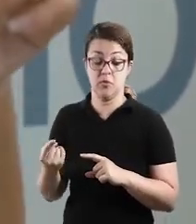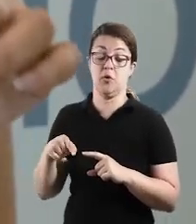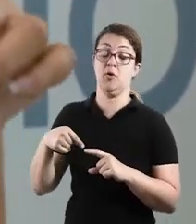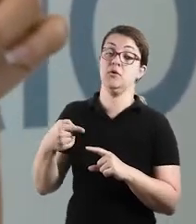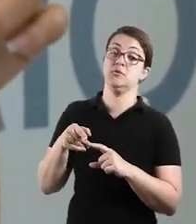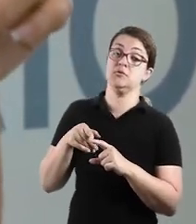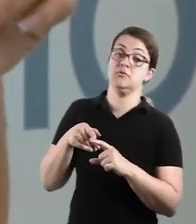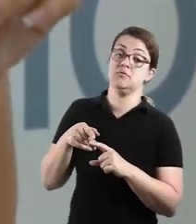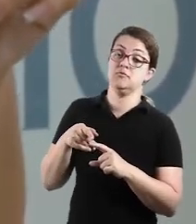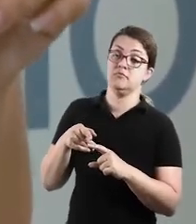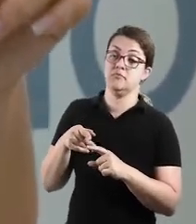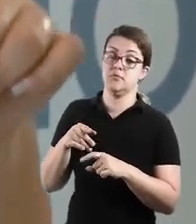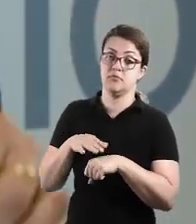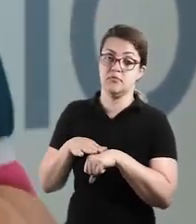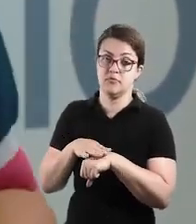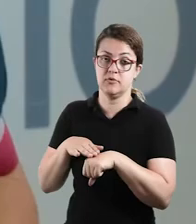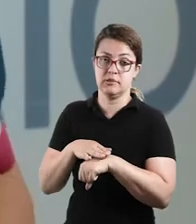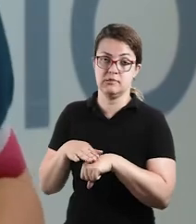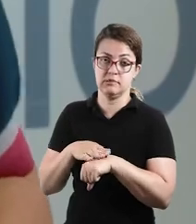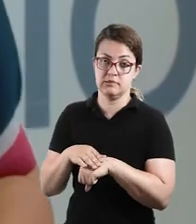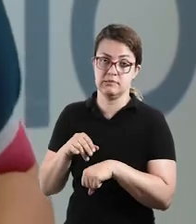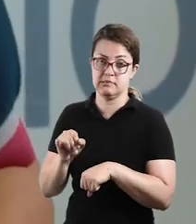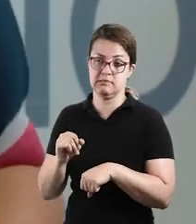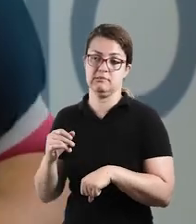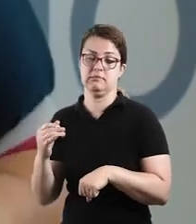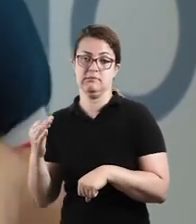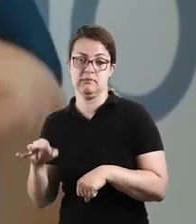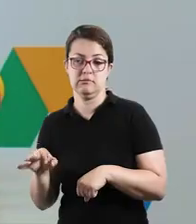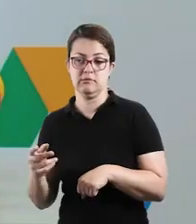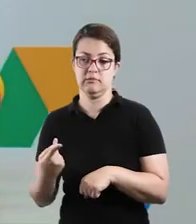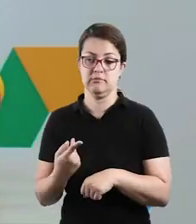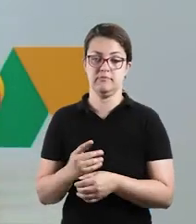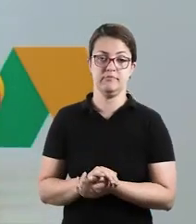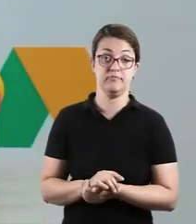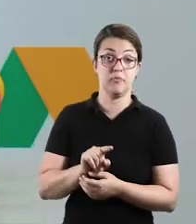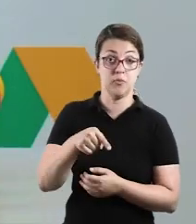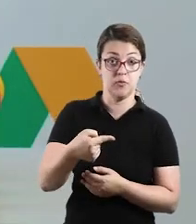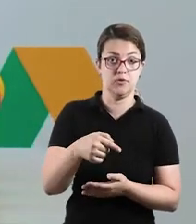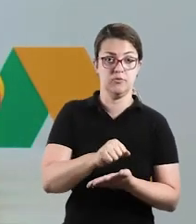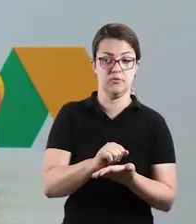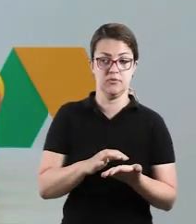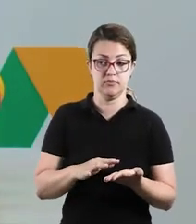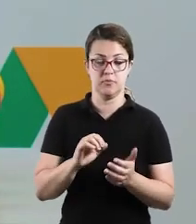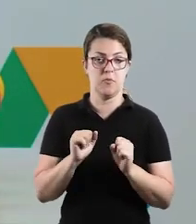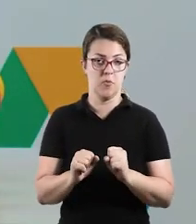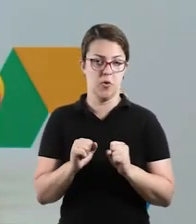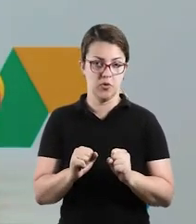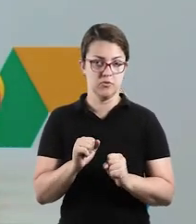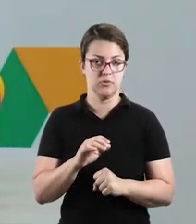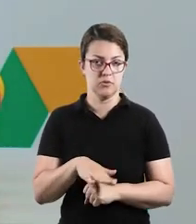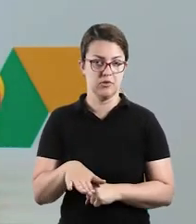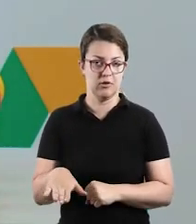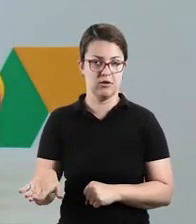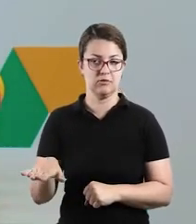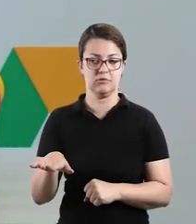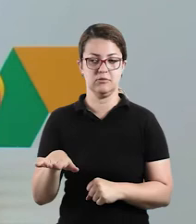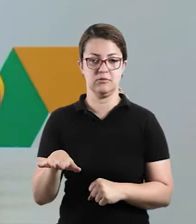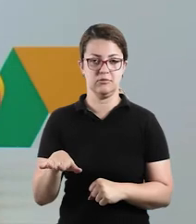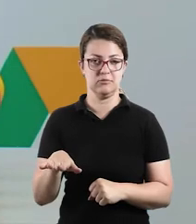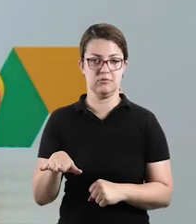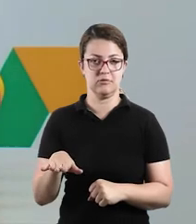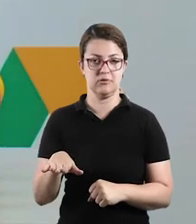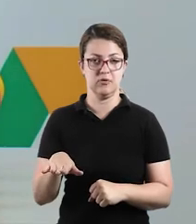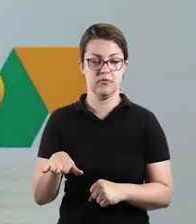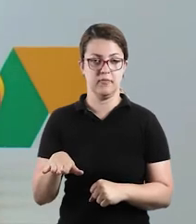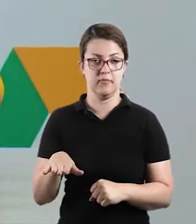conversar sobre, tá bom? Vamos para a próxima atividade. Para essa atividade, vocês podem fazer com crianças menores,